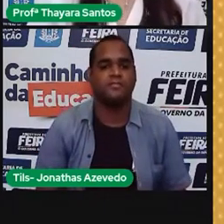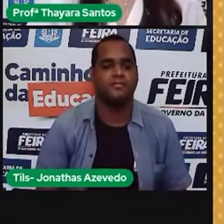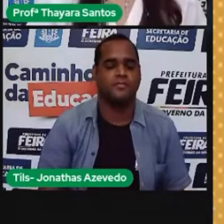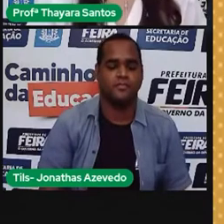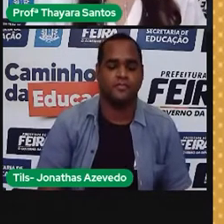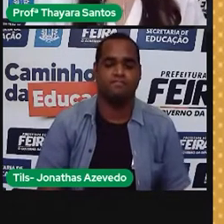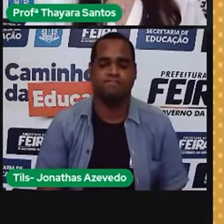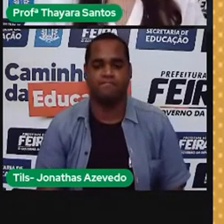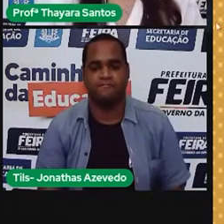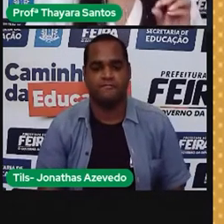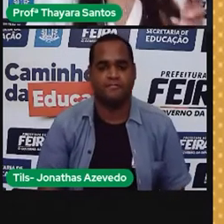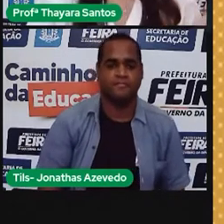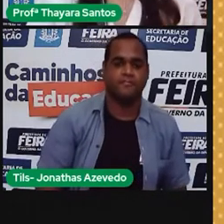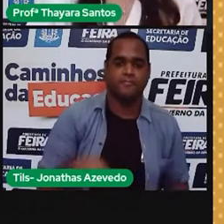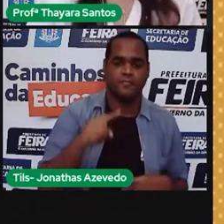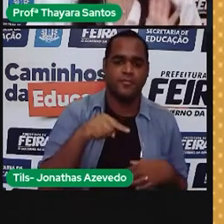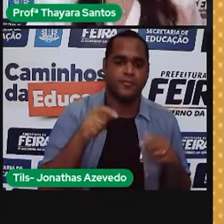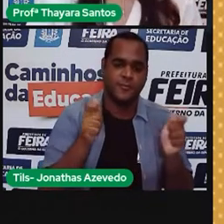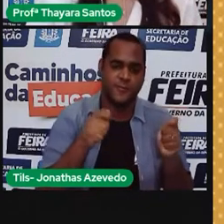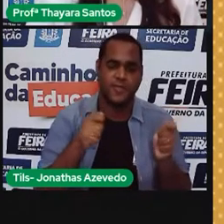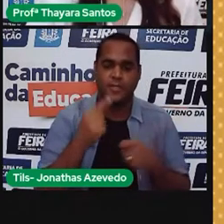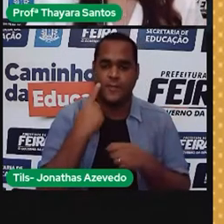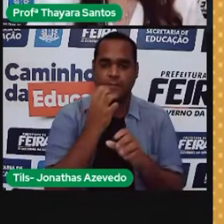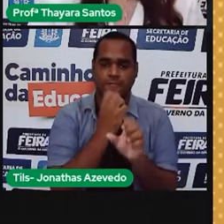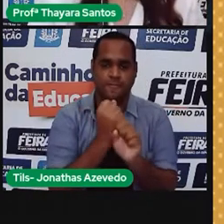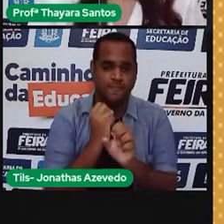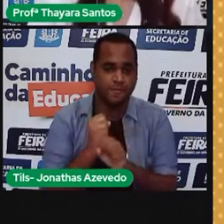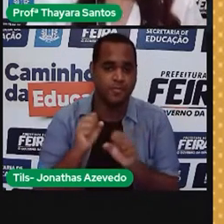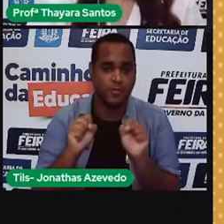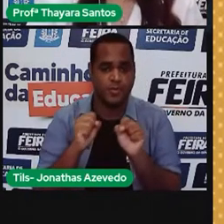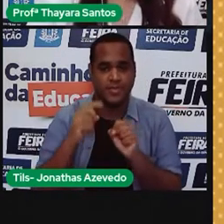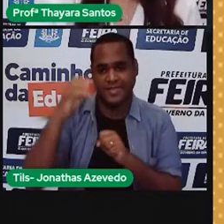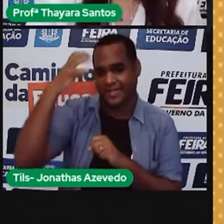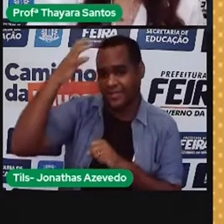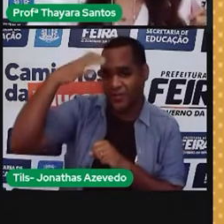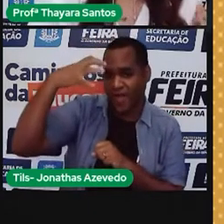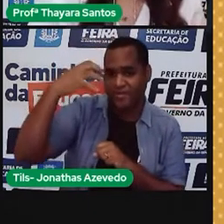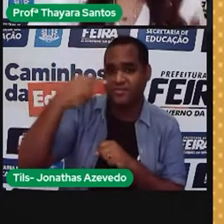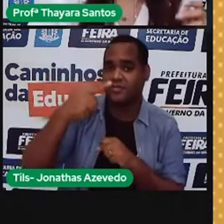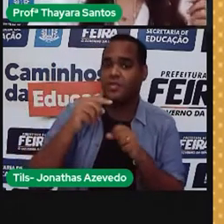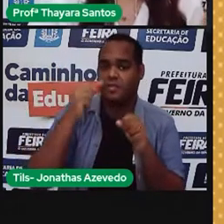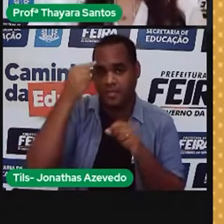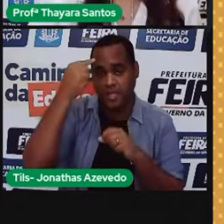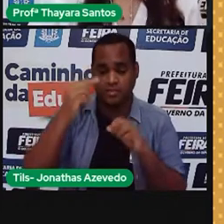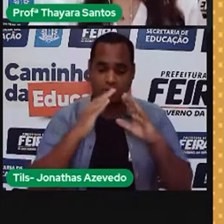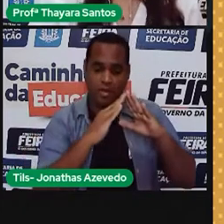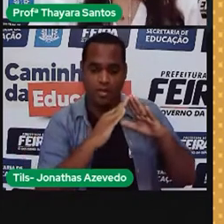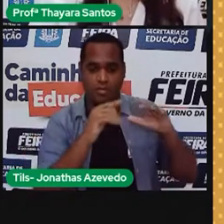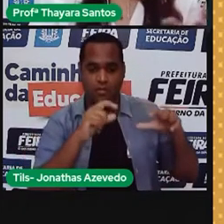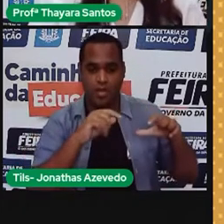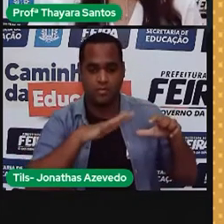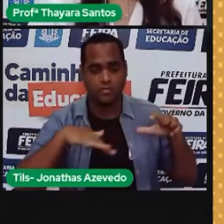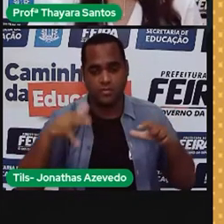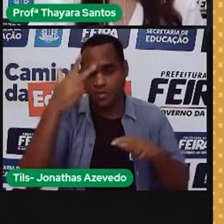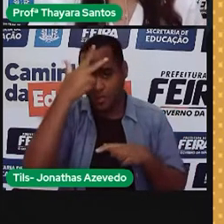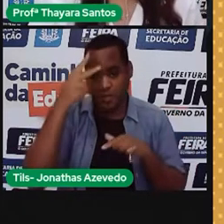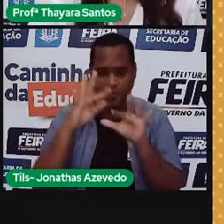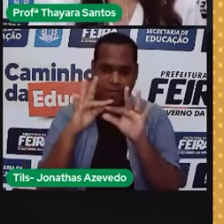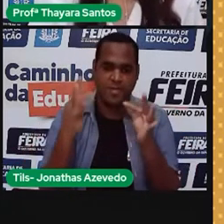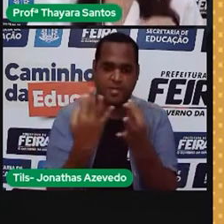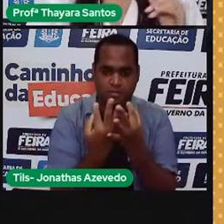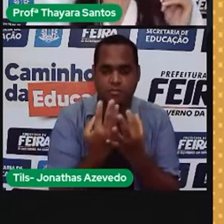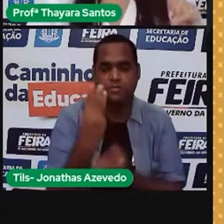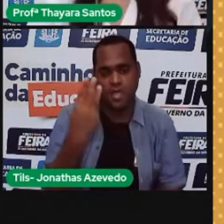A gente fez um cálculozinho, como exemplo, que foi o do chuveiro elétrico, pensando numa casa com três pessoas, uma família com três